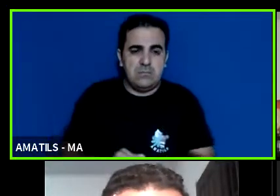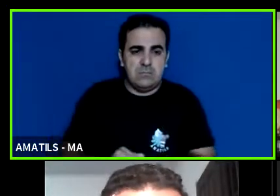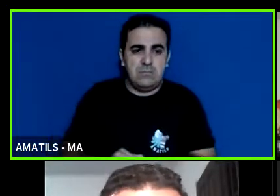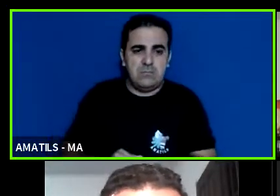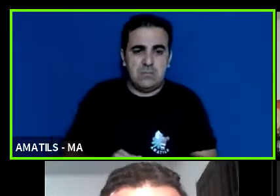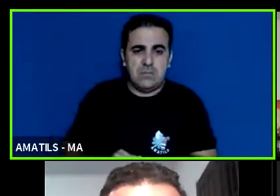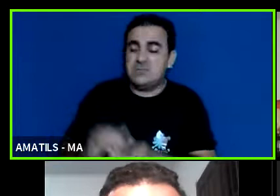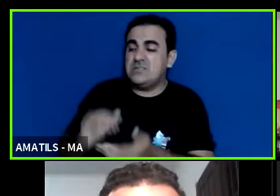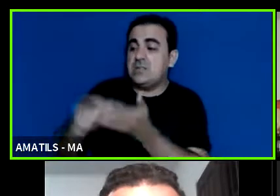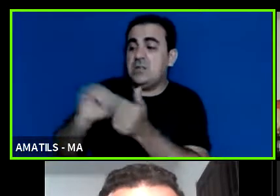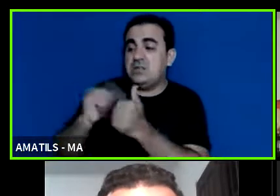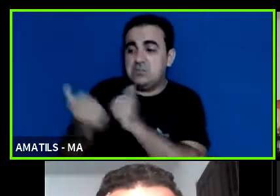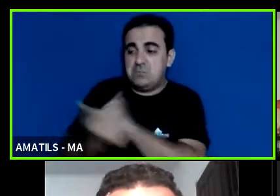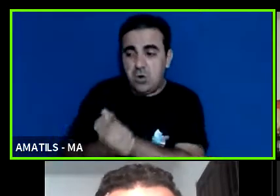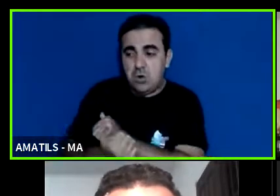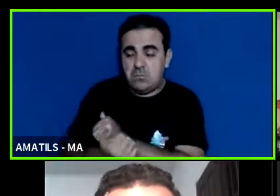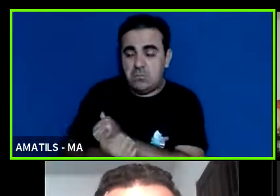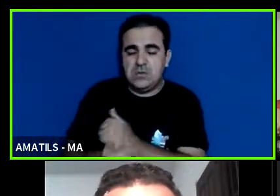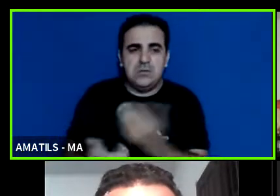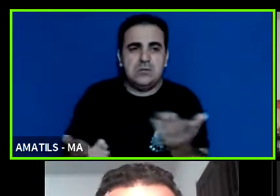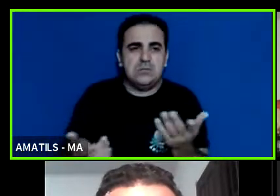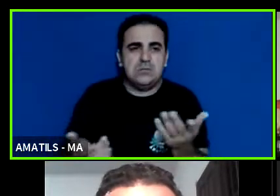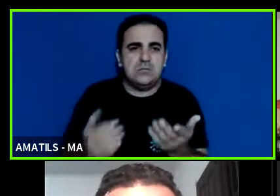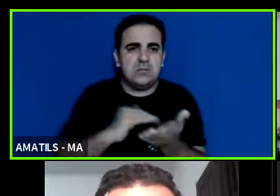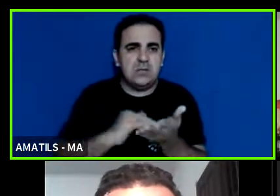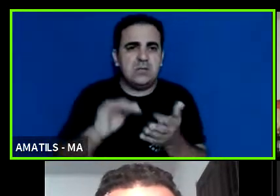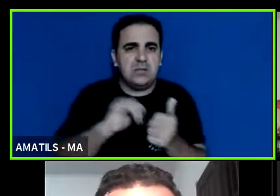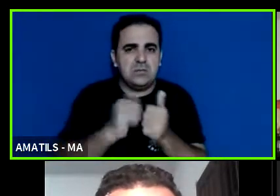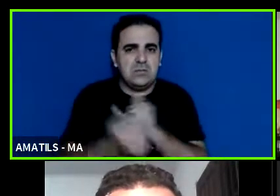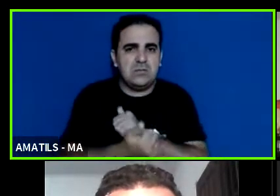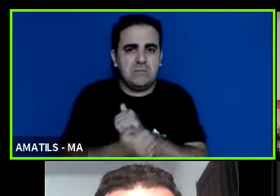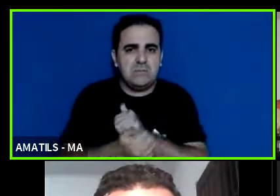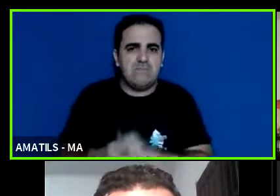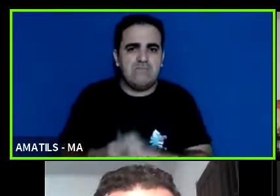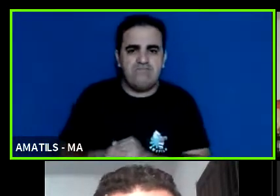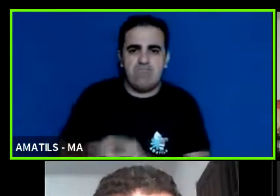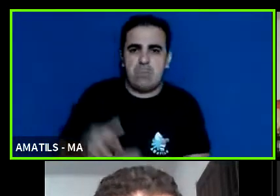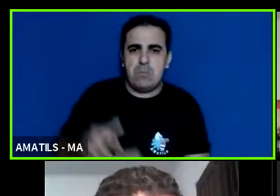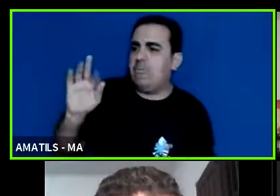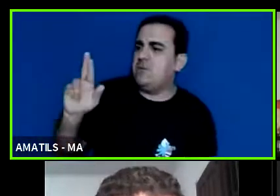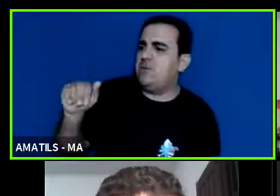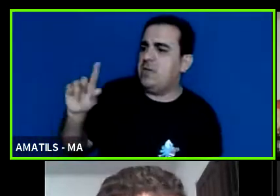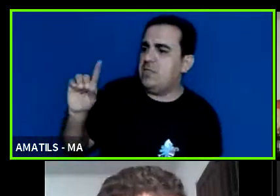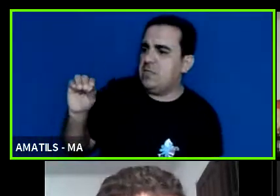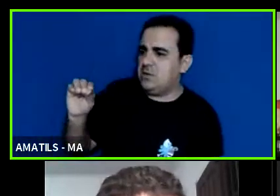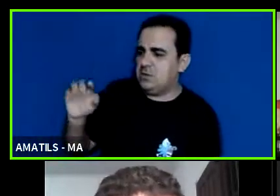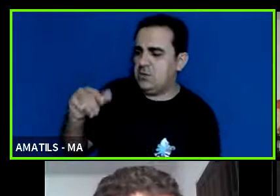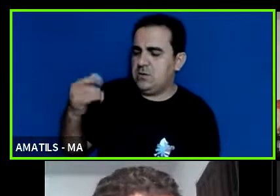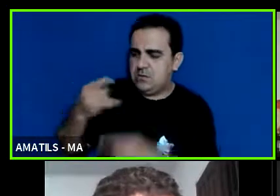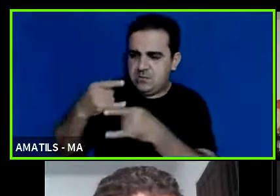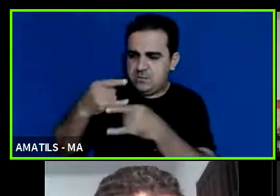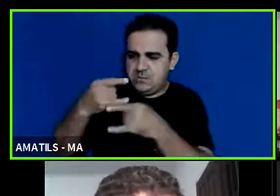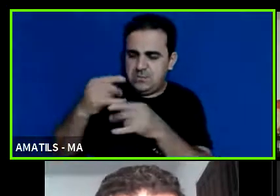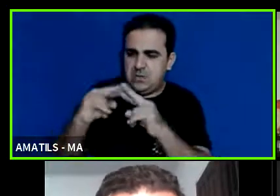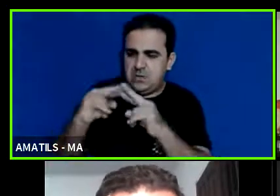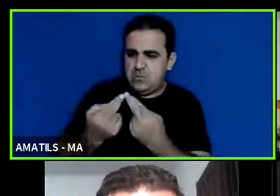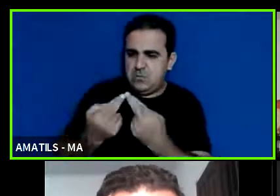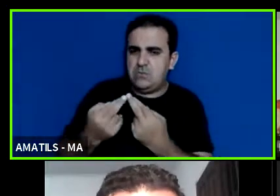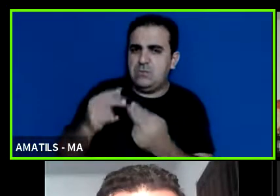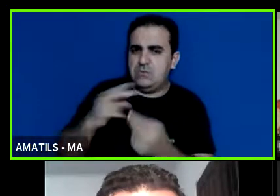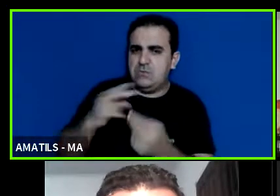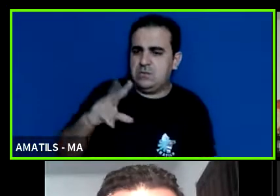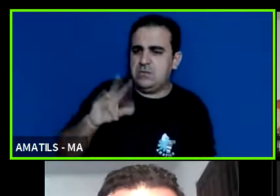esporte é esporte no caso é esporte essa live essa reunião nossa tá sendo